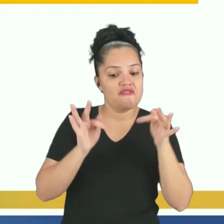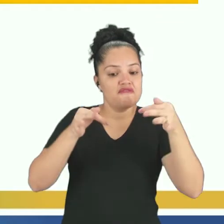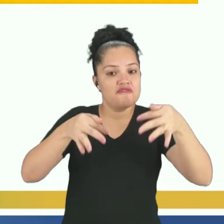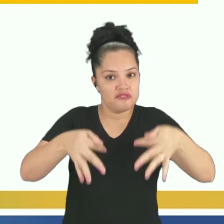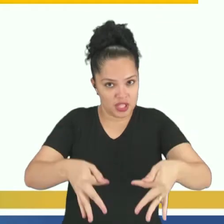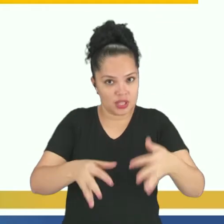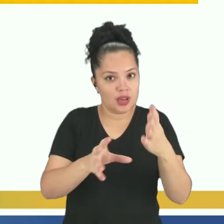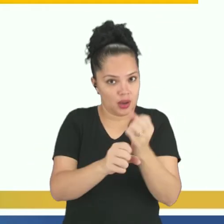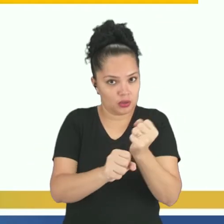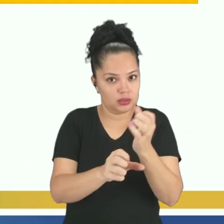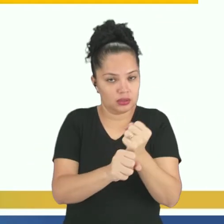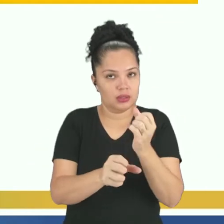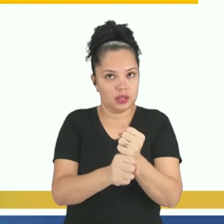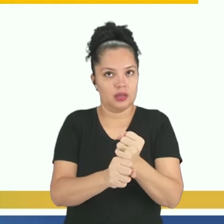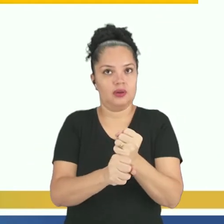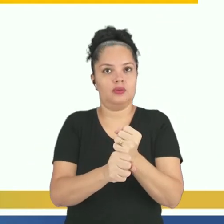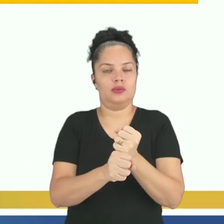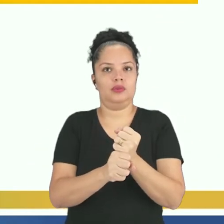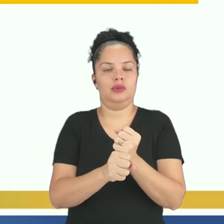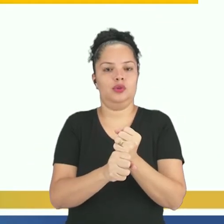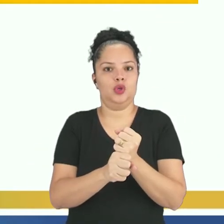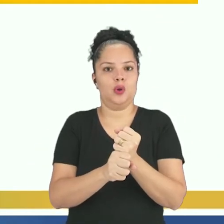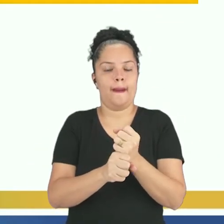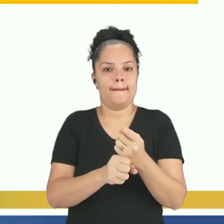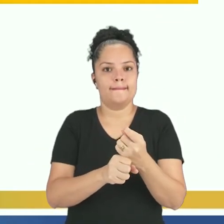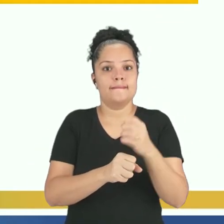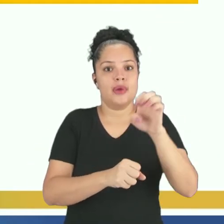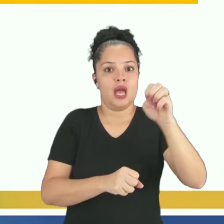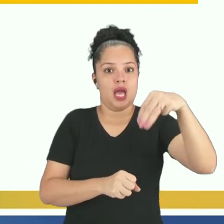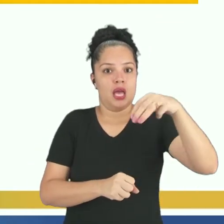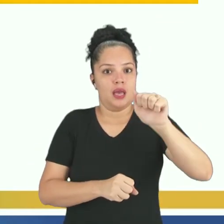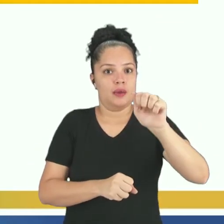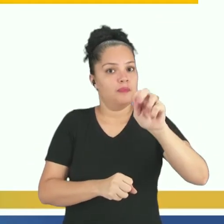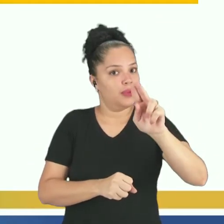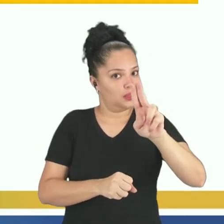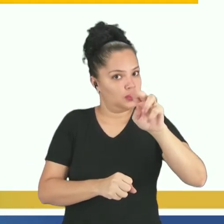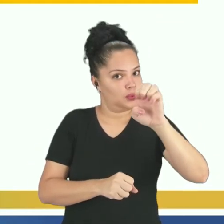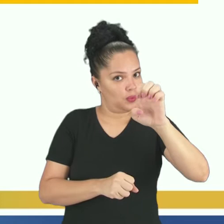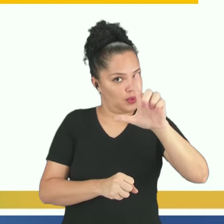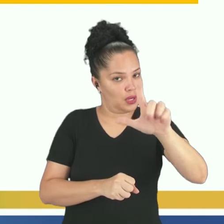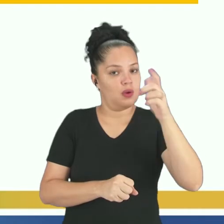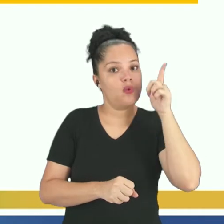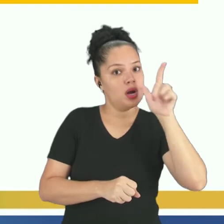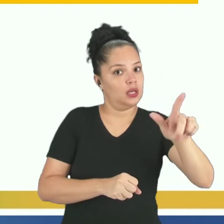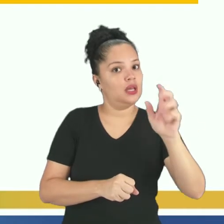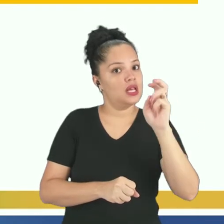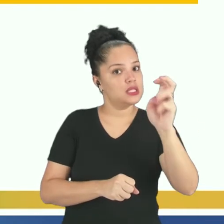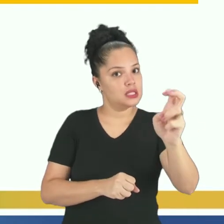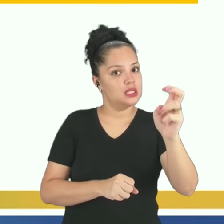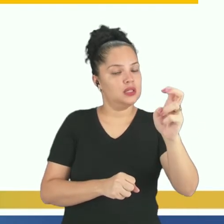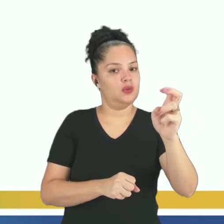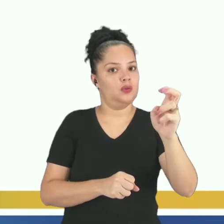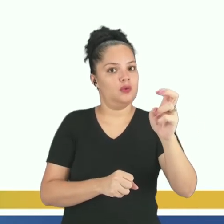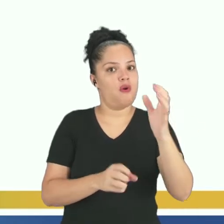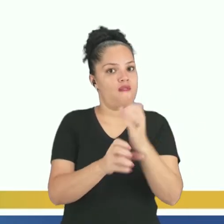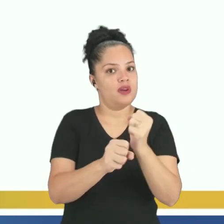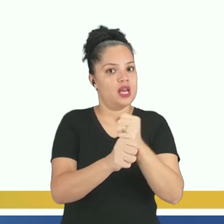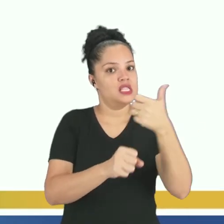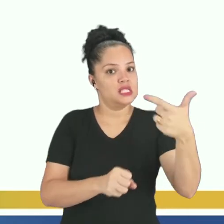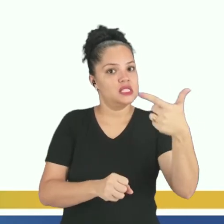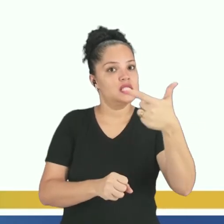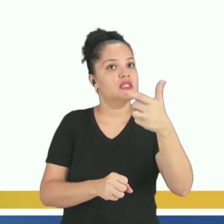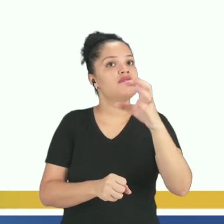processo, né, das sete partes, o Emmanuel ficou com cinco delas. Se ele ficou com 120, e aí,